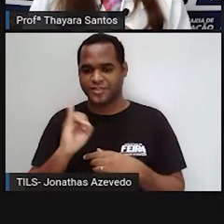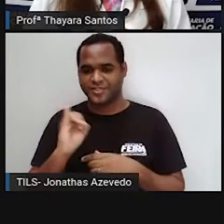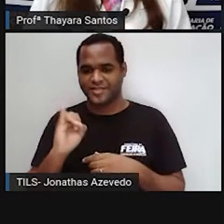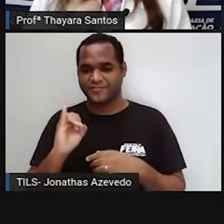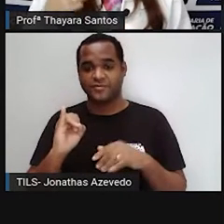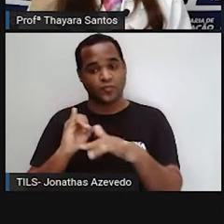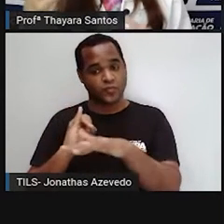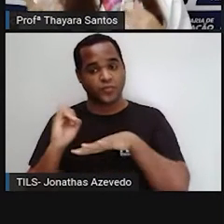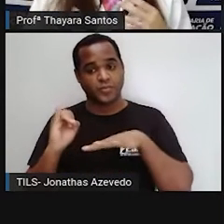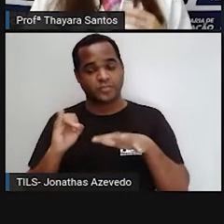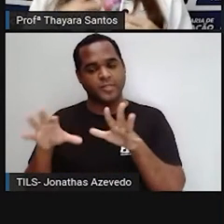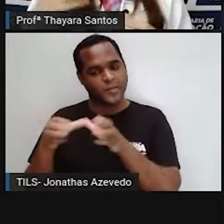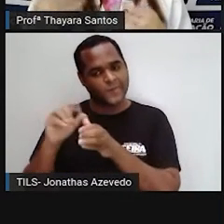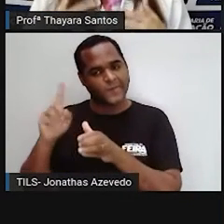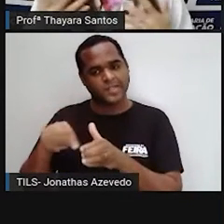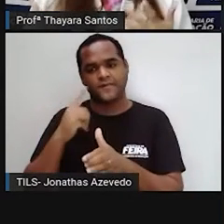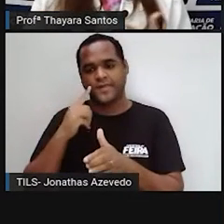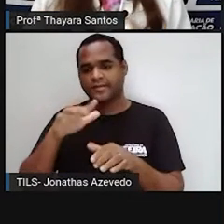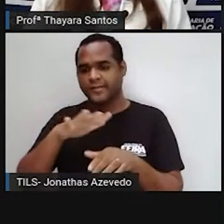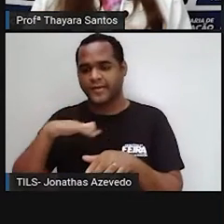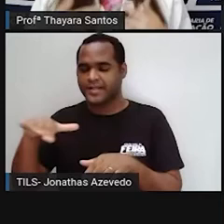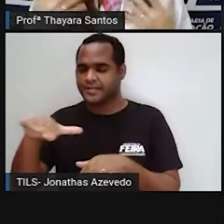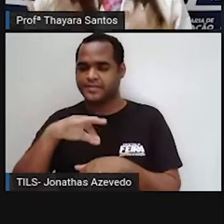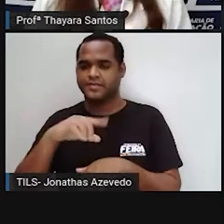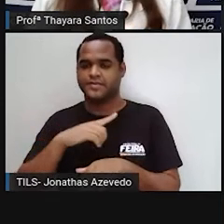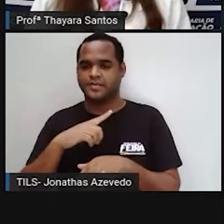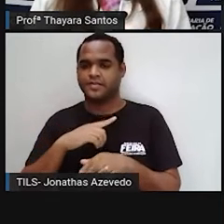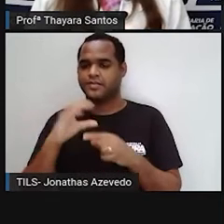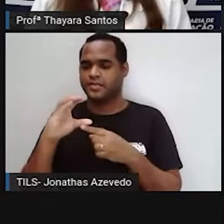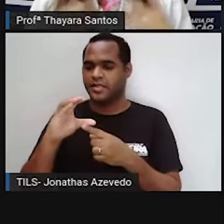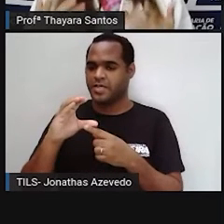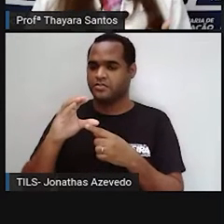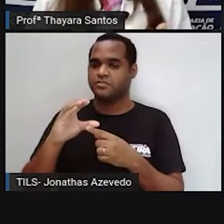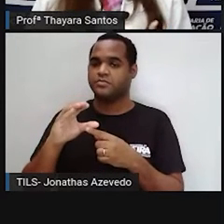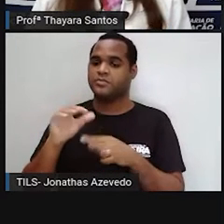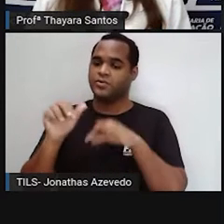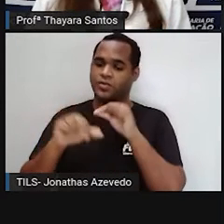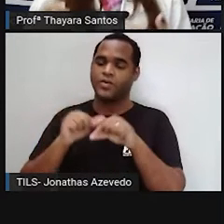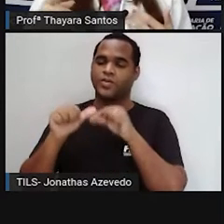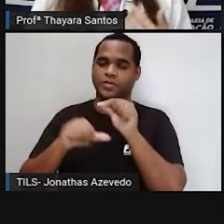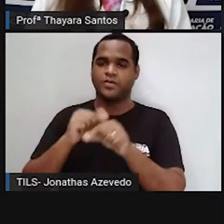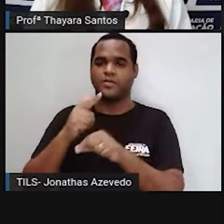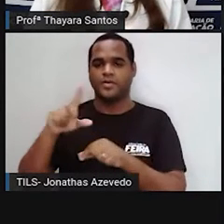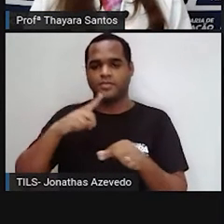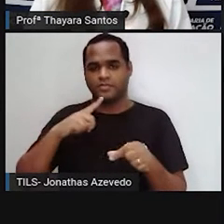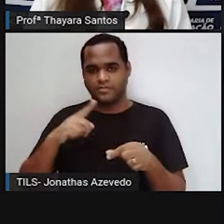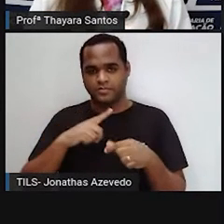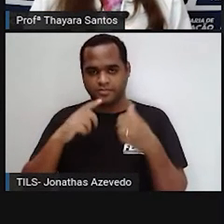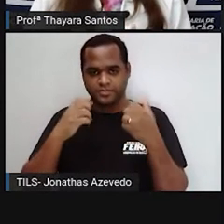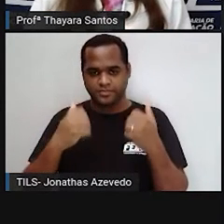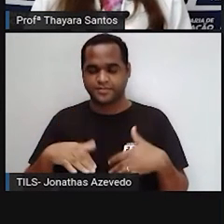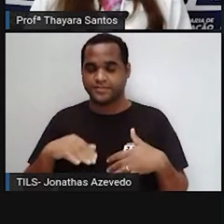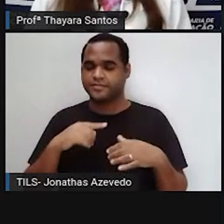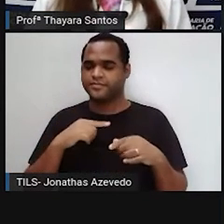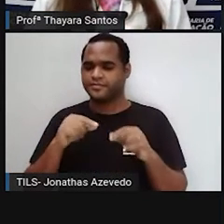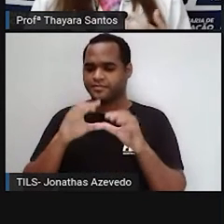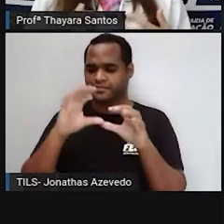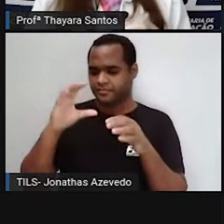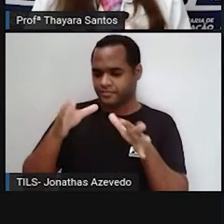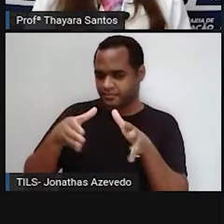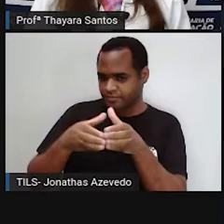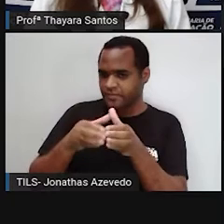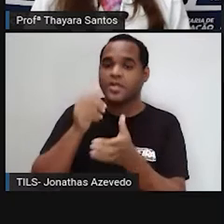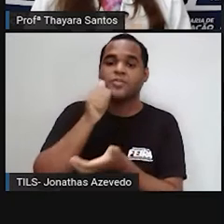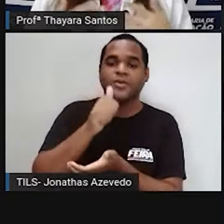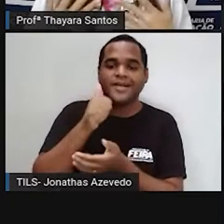questão das relações climáticas, né? Nas questões climáticas, mudanças climáticas. Além disso, ela faz parte de um grupo de pesquisa de